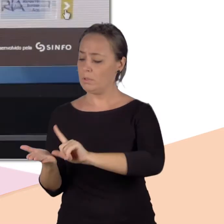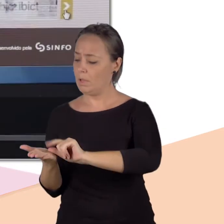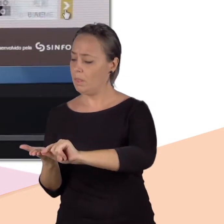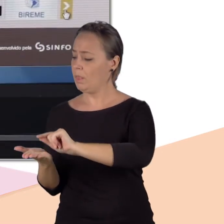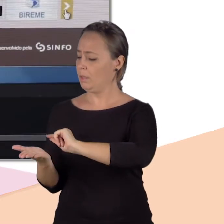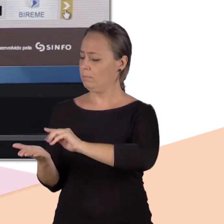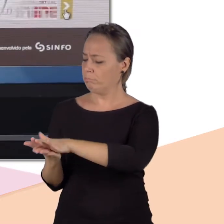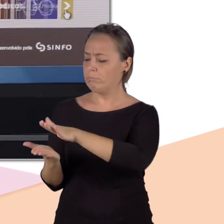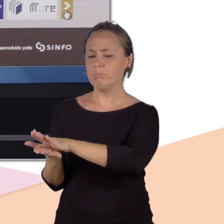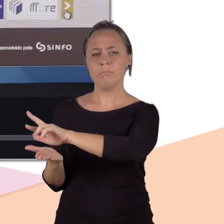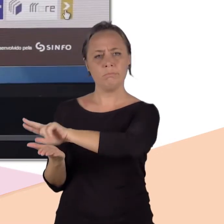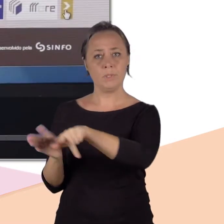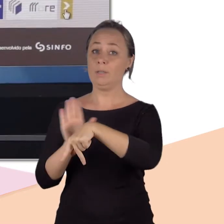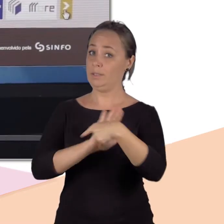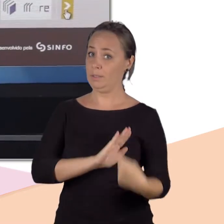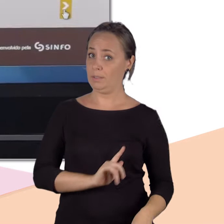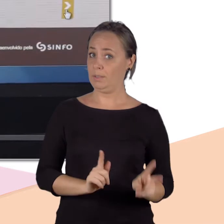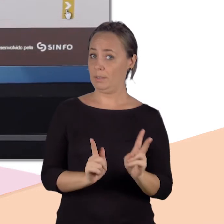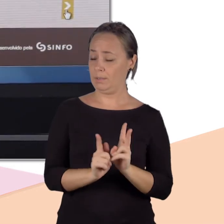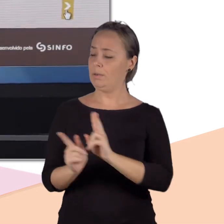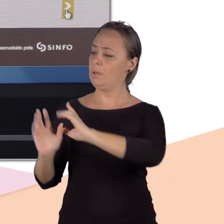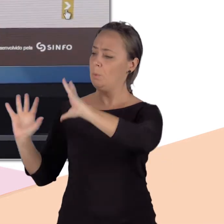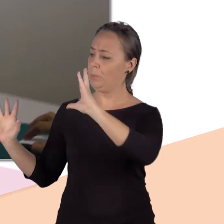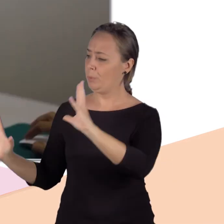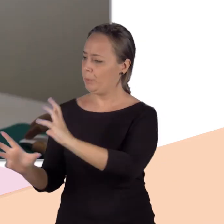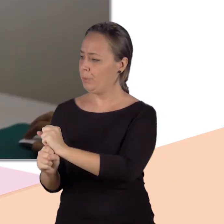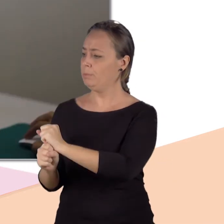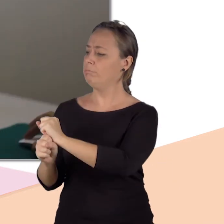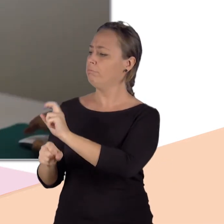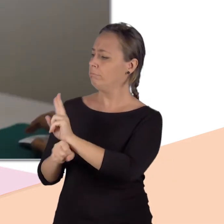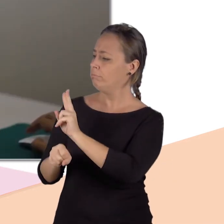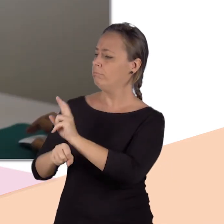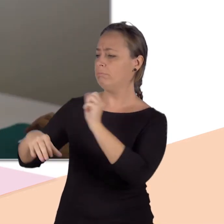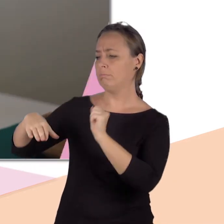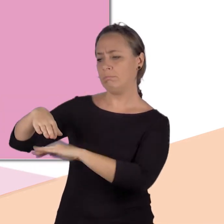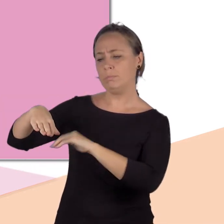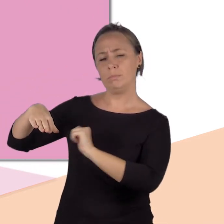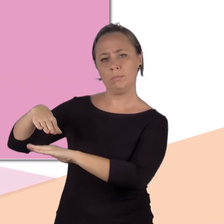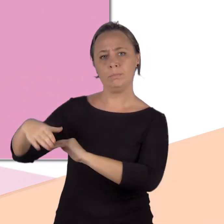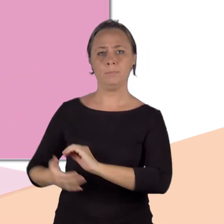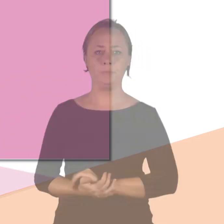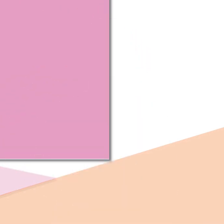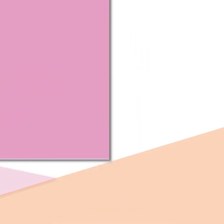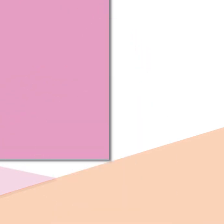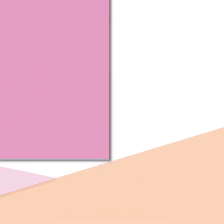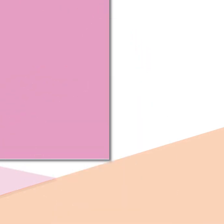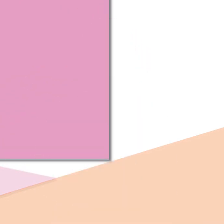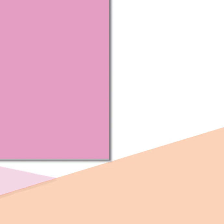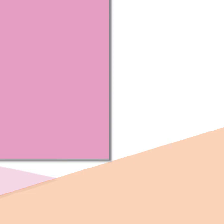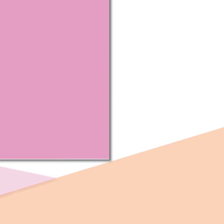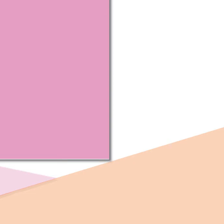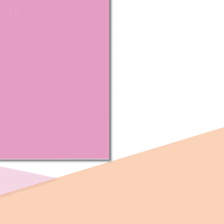Também mantém um serviço de informação digital. O objetivo é reunir, armazenar, preservar e divulgar a